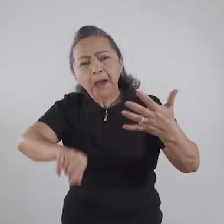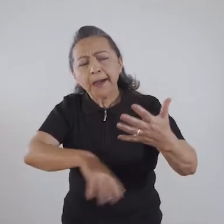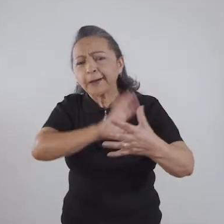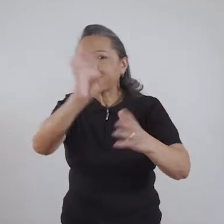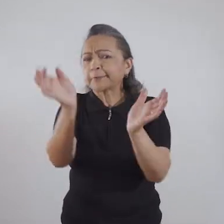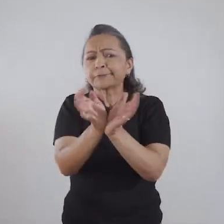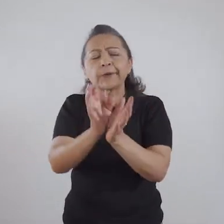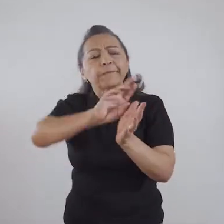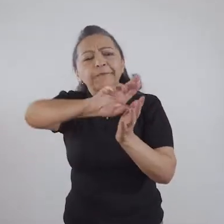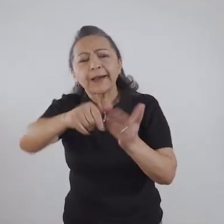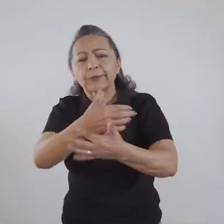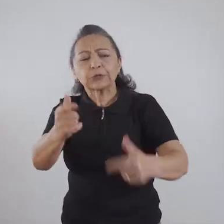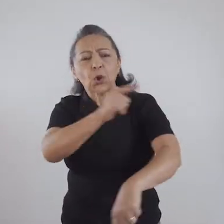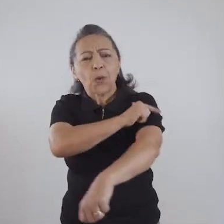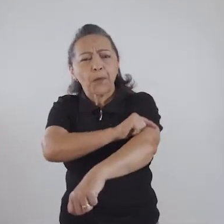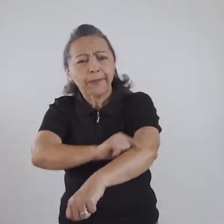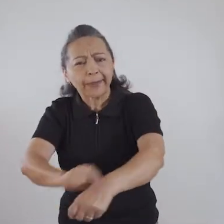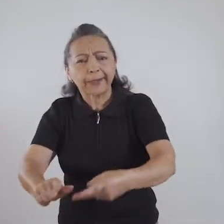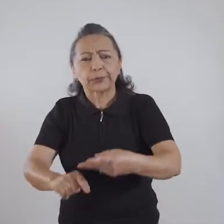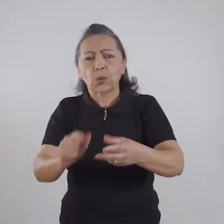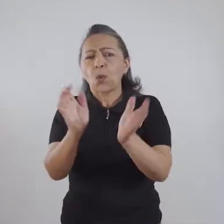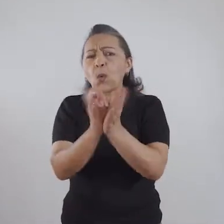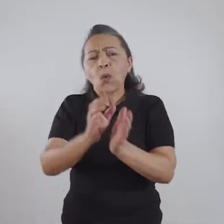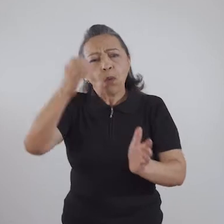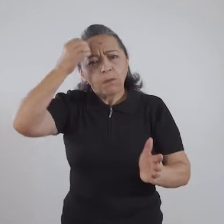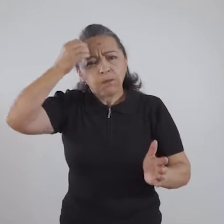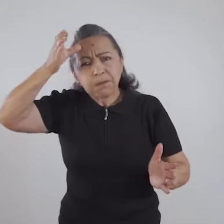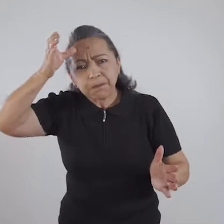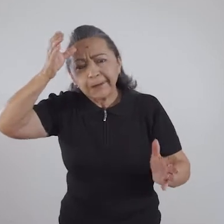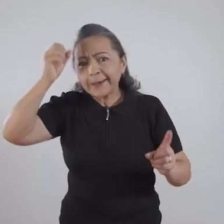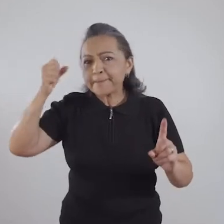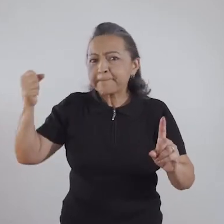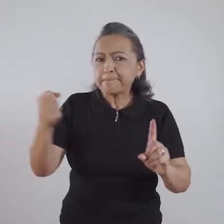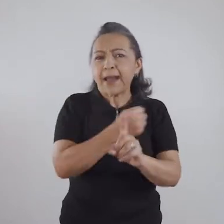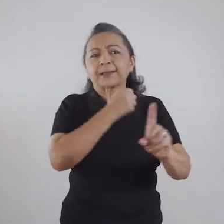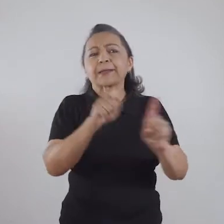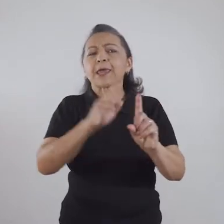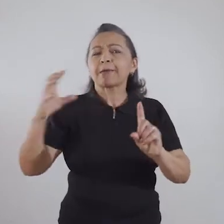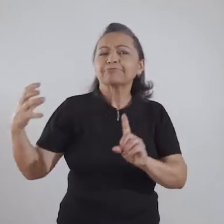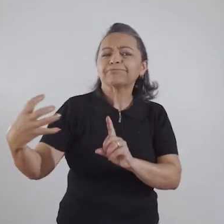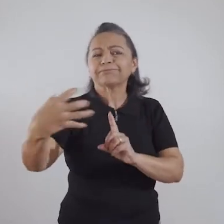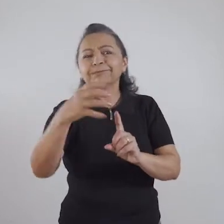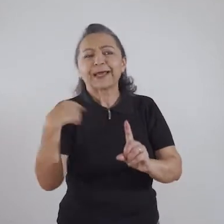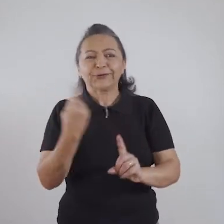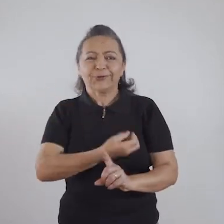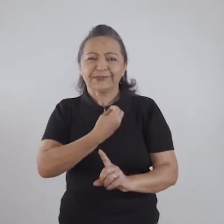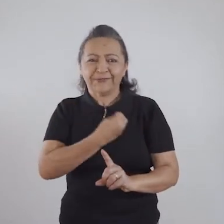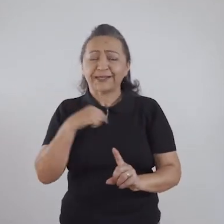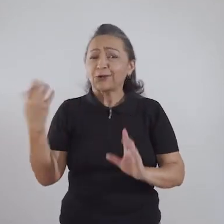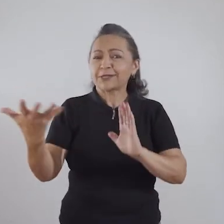de conhecimento que impactam e influenciam a nossa vida, a nossa qualidade de vida.